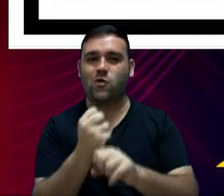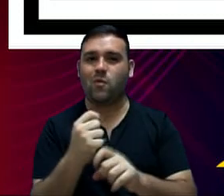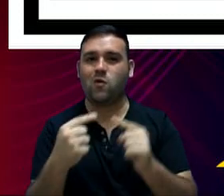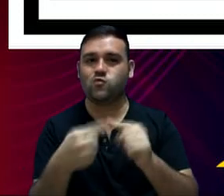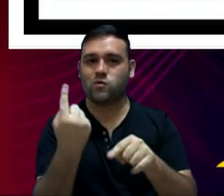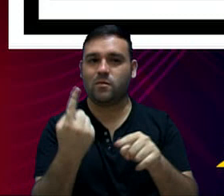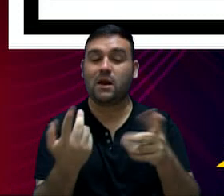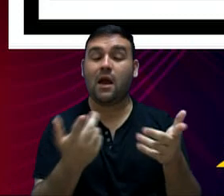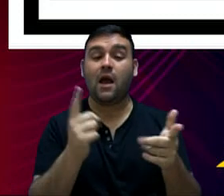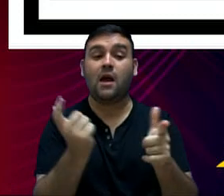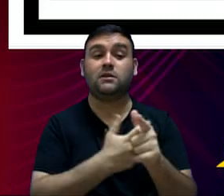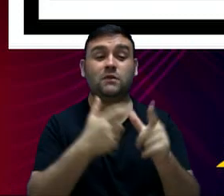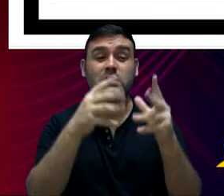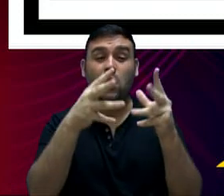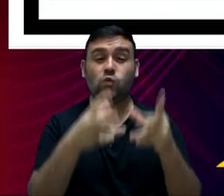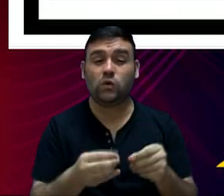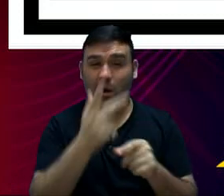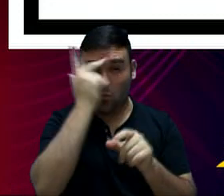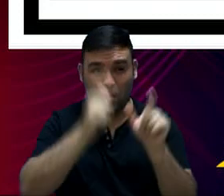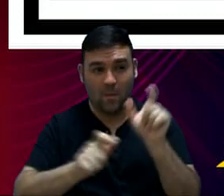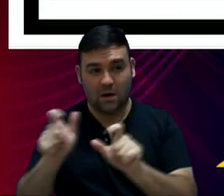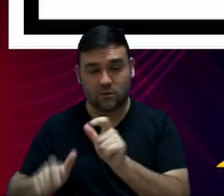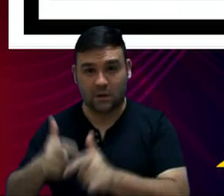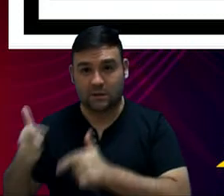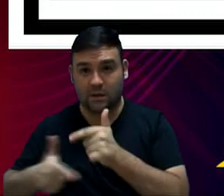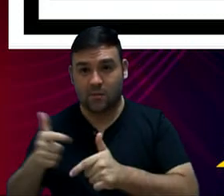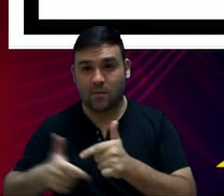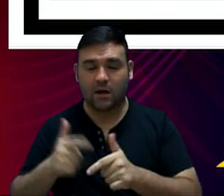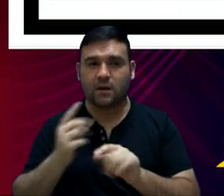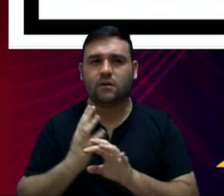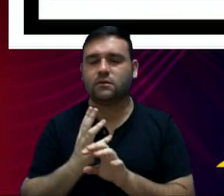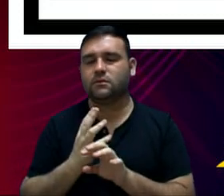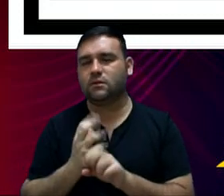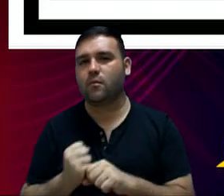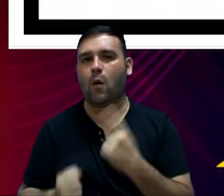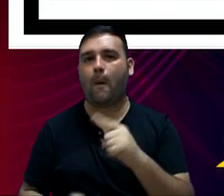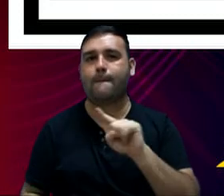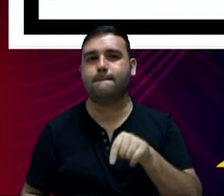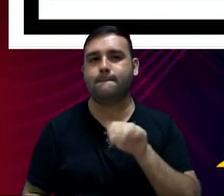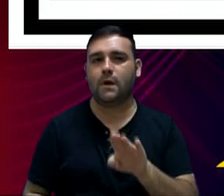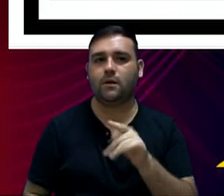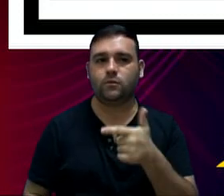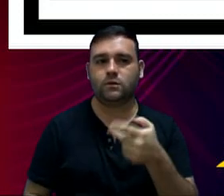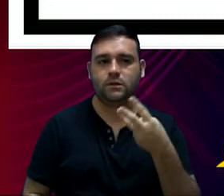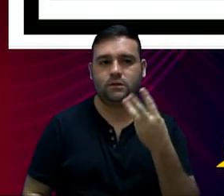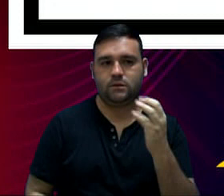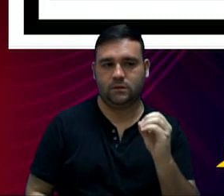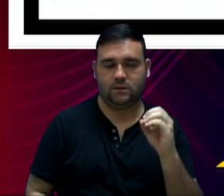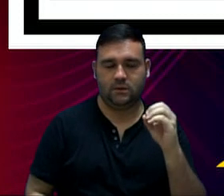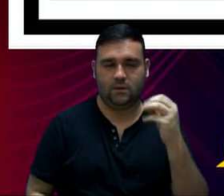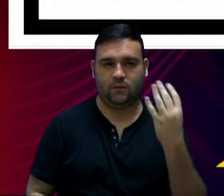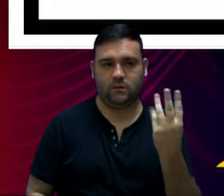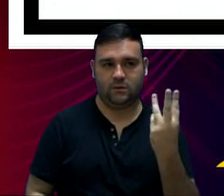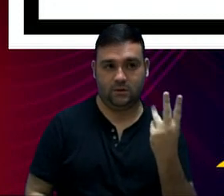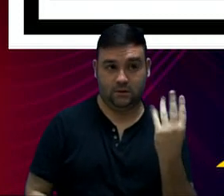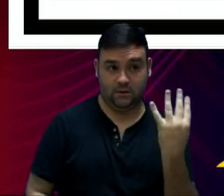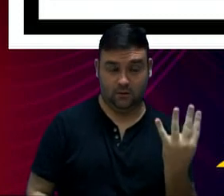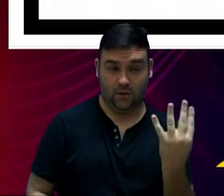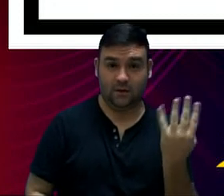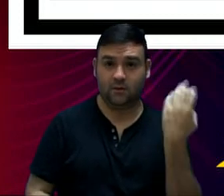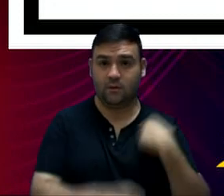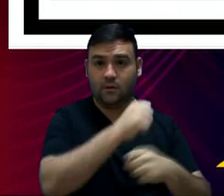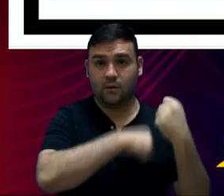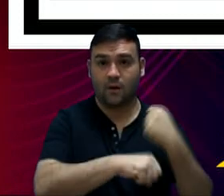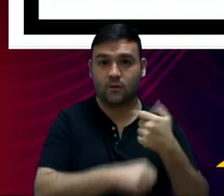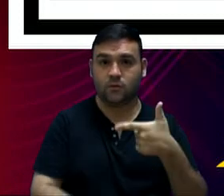A minha despesa total com o pessoal da ordem de R$,231,434 em